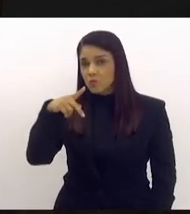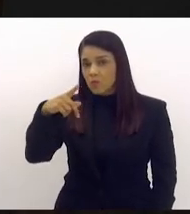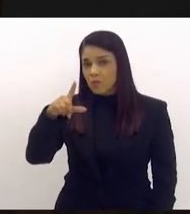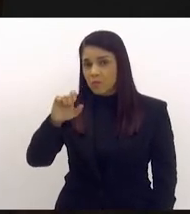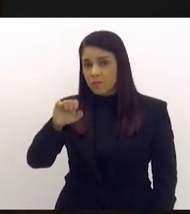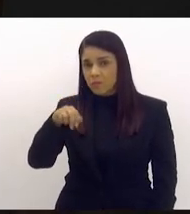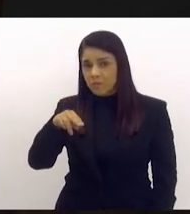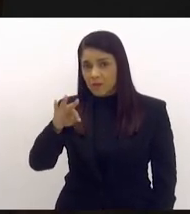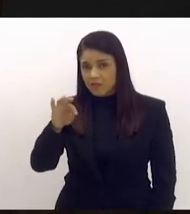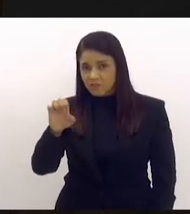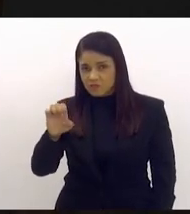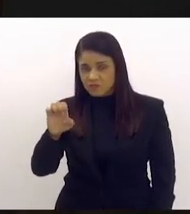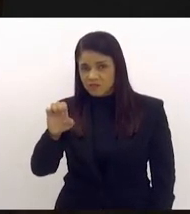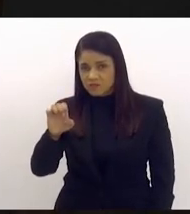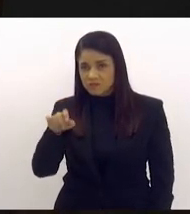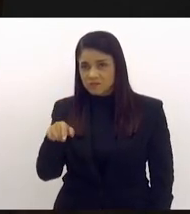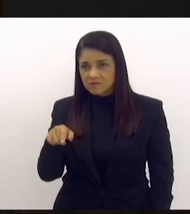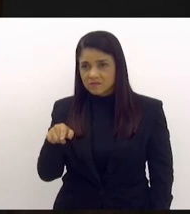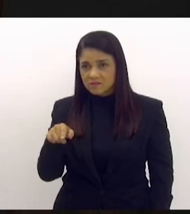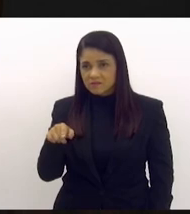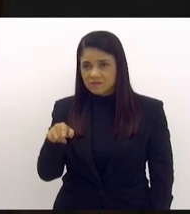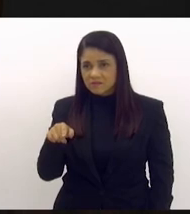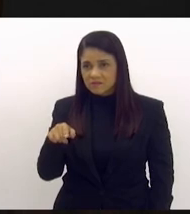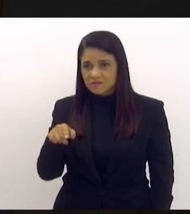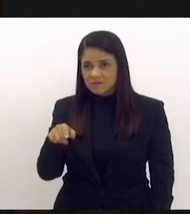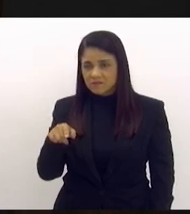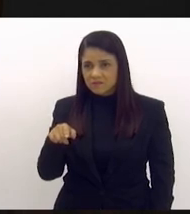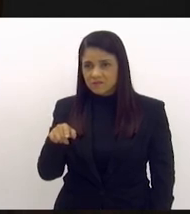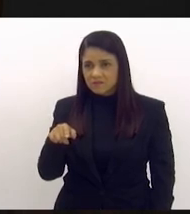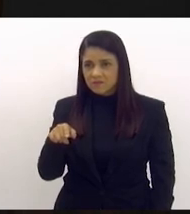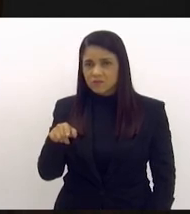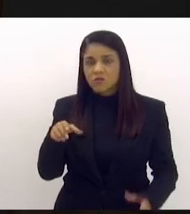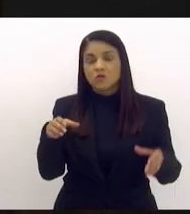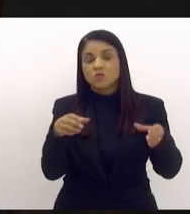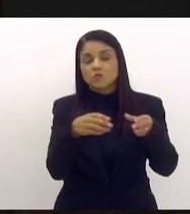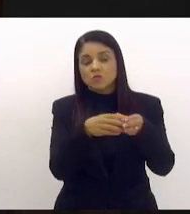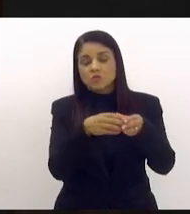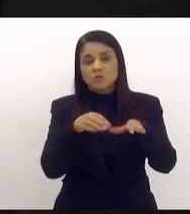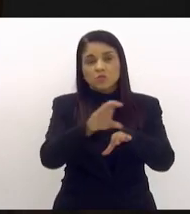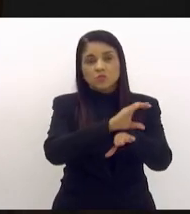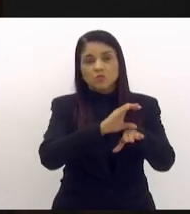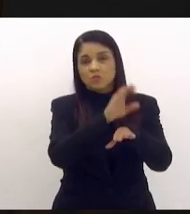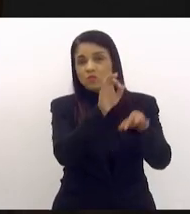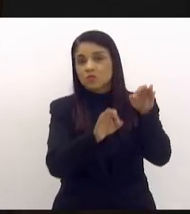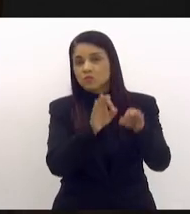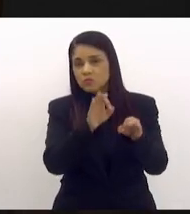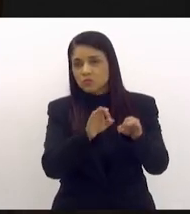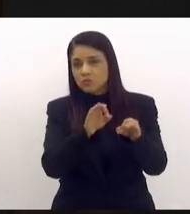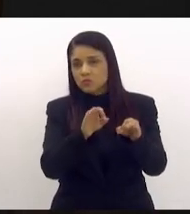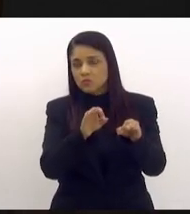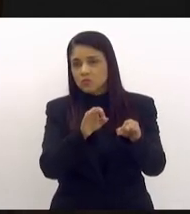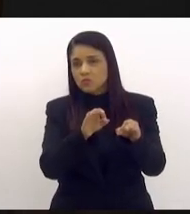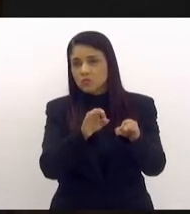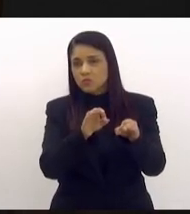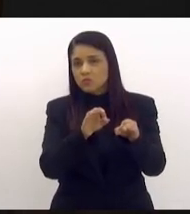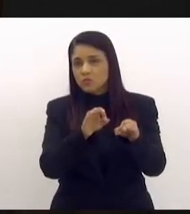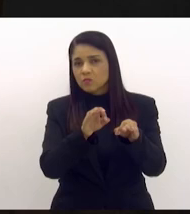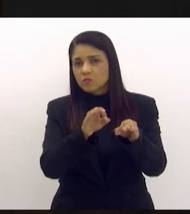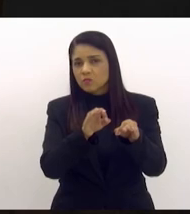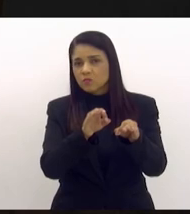A deputada da Constituição e Justiça. Ah, o Delarolle também é titular.